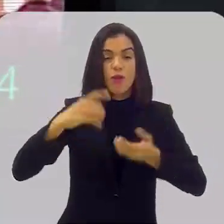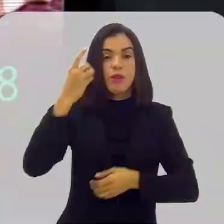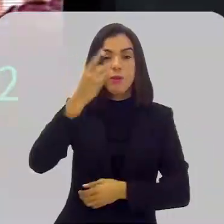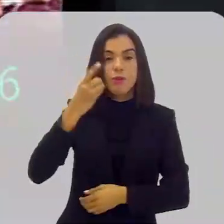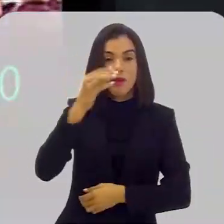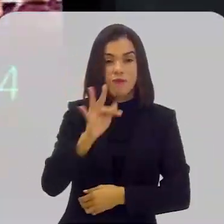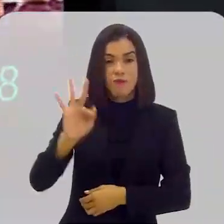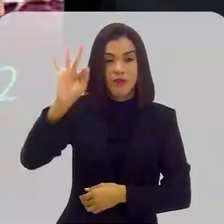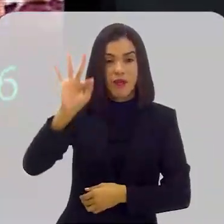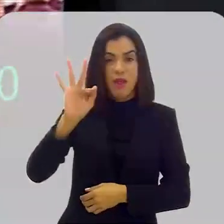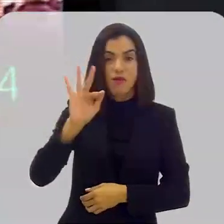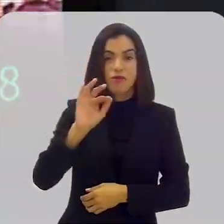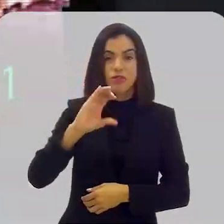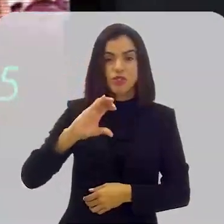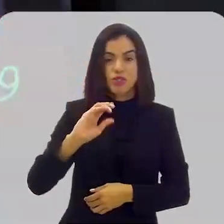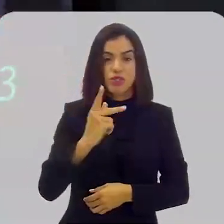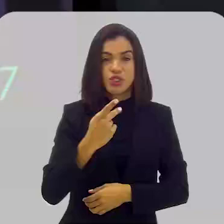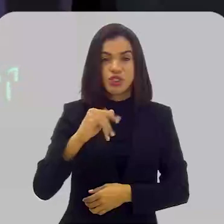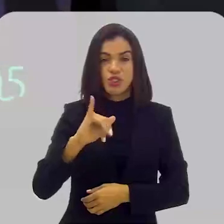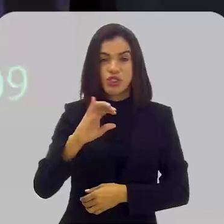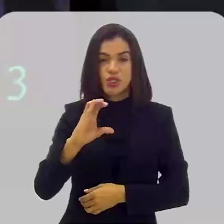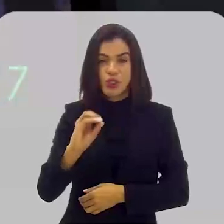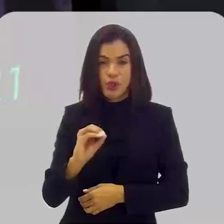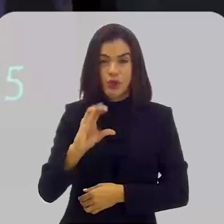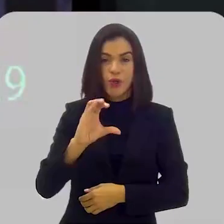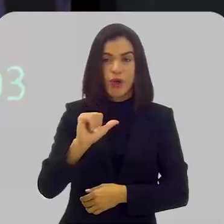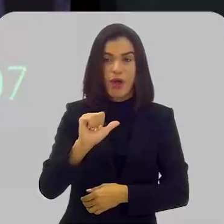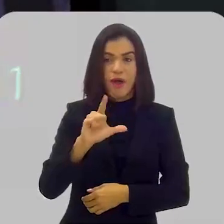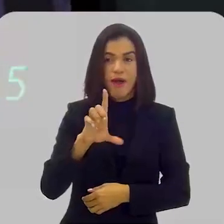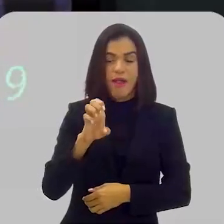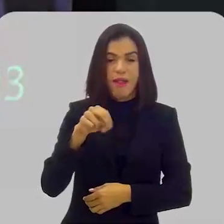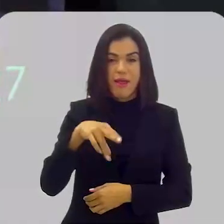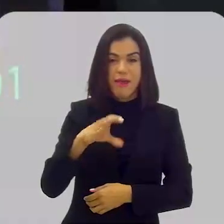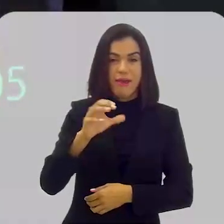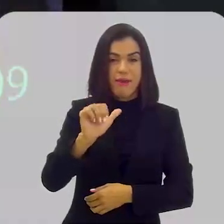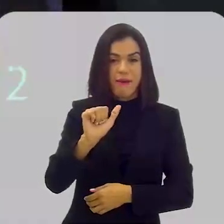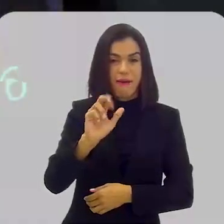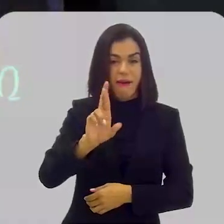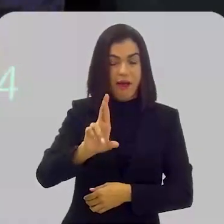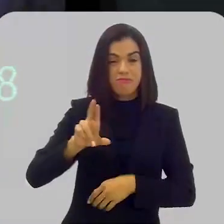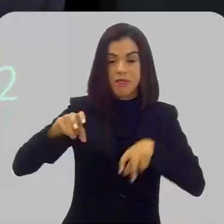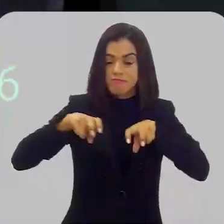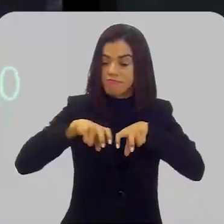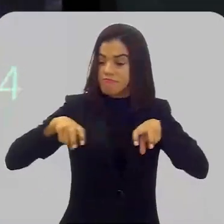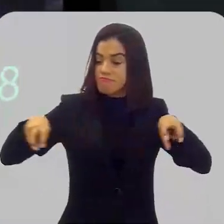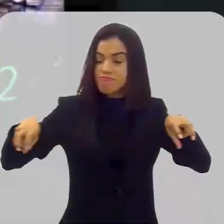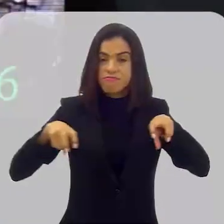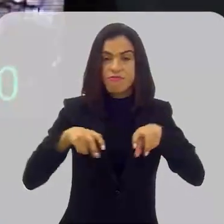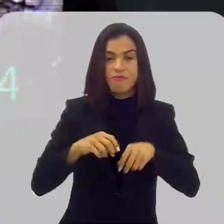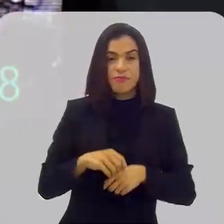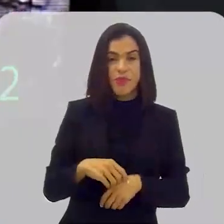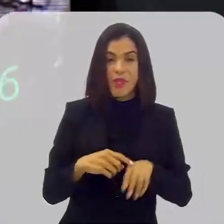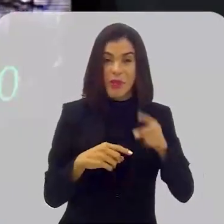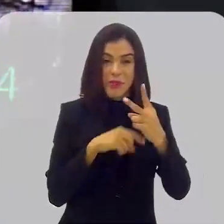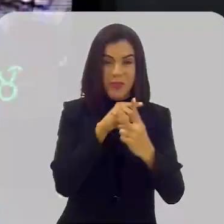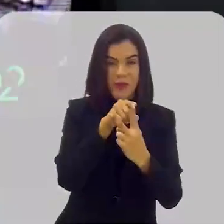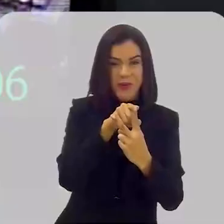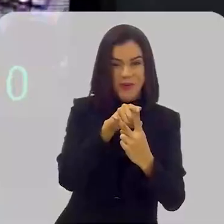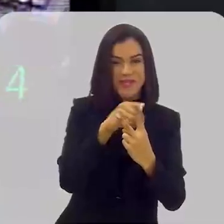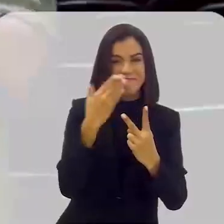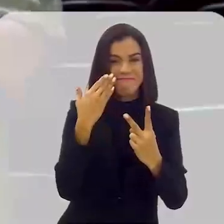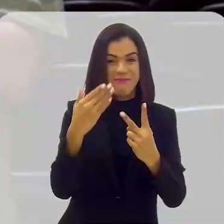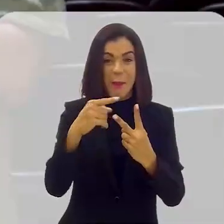Nacional, o deputado federal Chico Alencar a fazer parte da mesa. O Chávez tinha dois